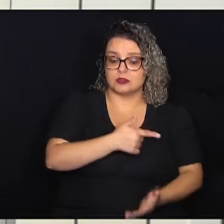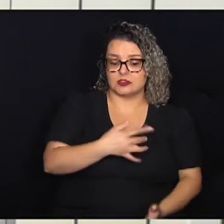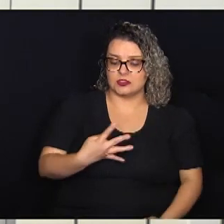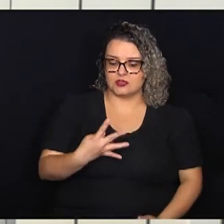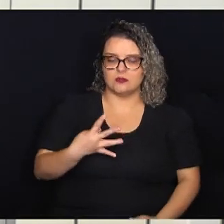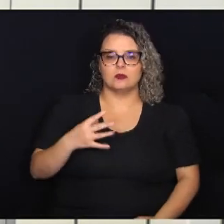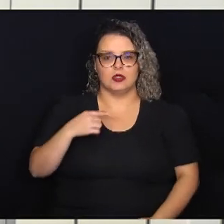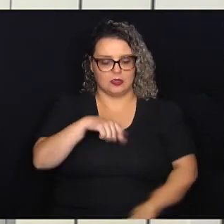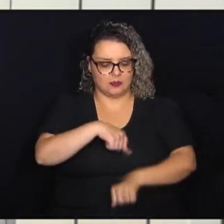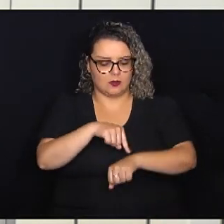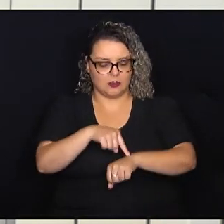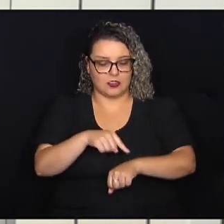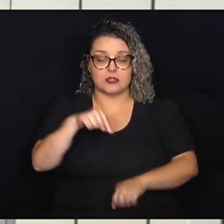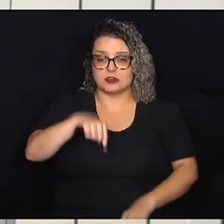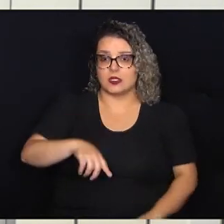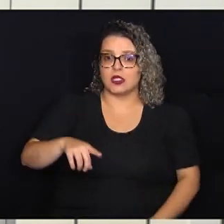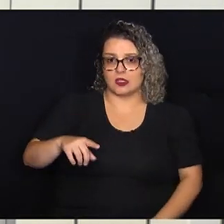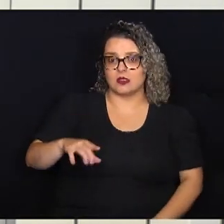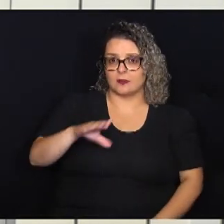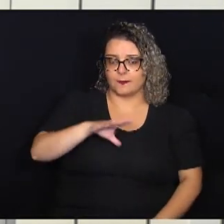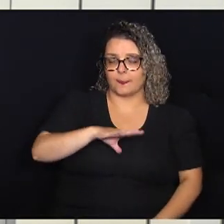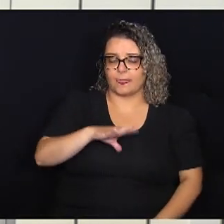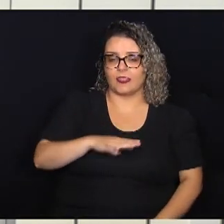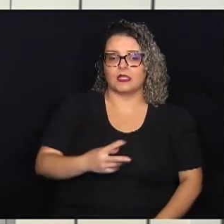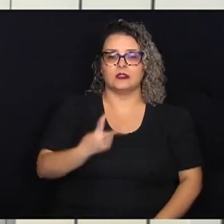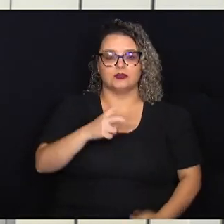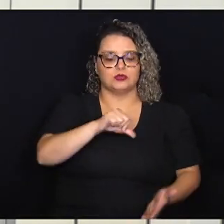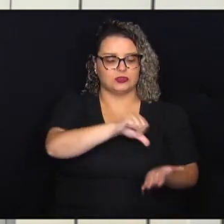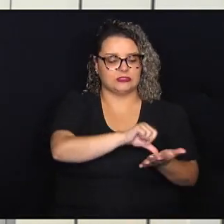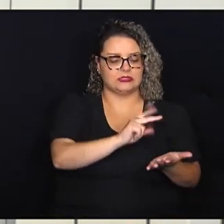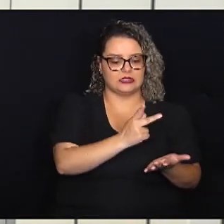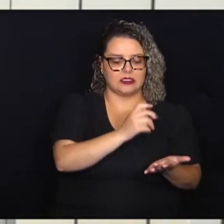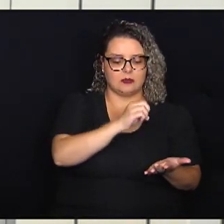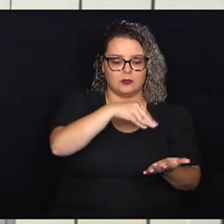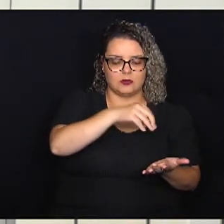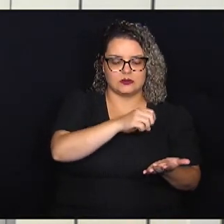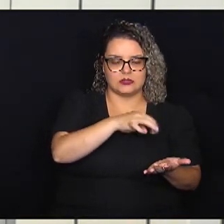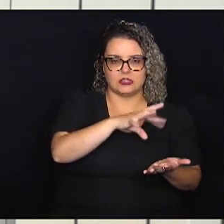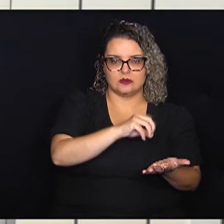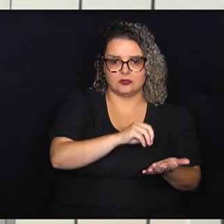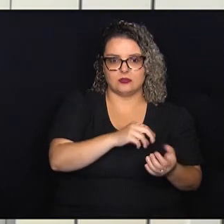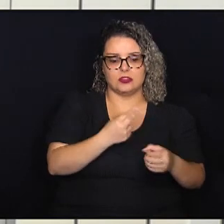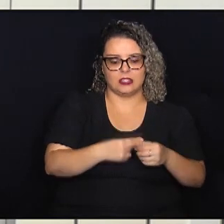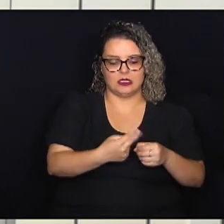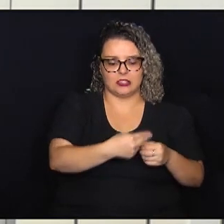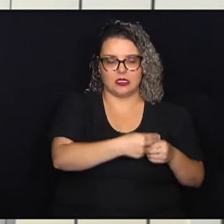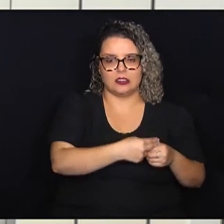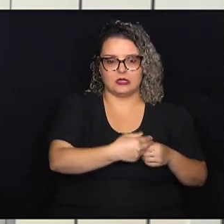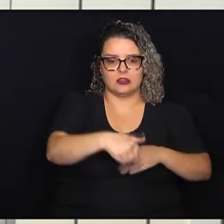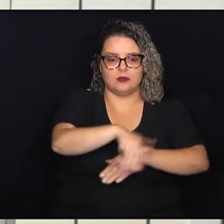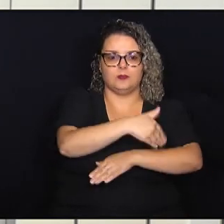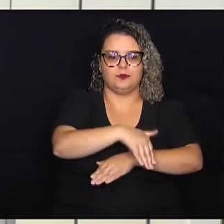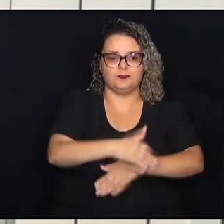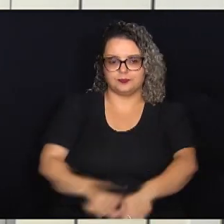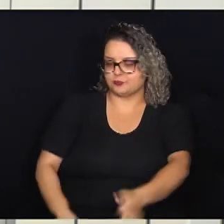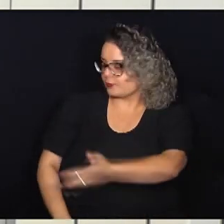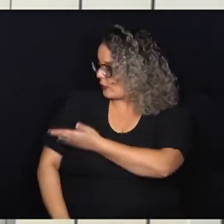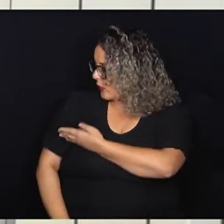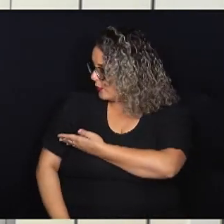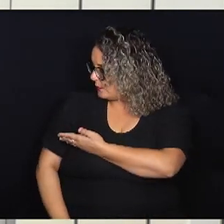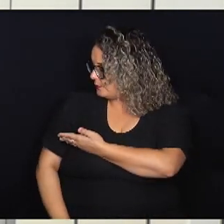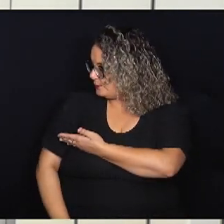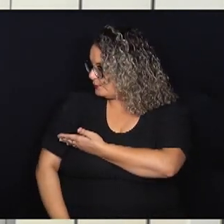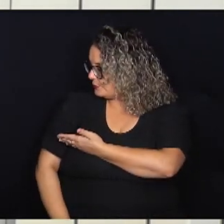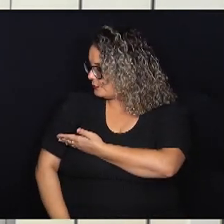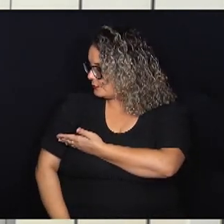Aqui na cidade nós temos dois hemocentros. Tem o posto lá da Unicamp, que fica na rua Carlos Chagas, número